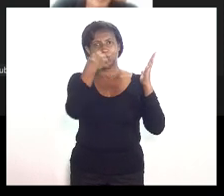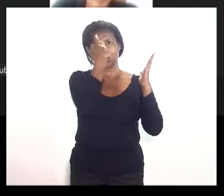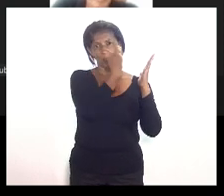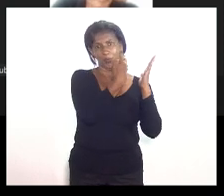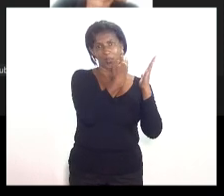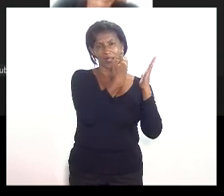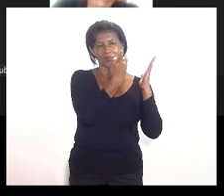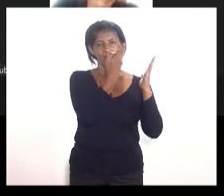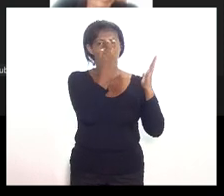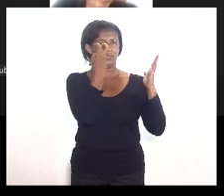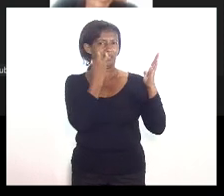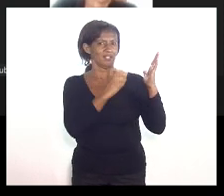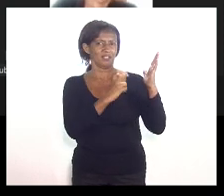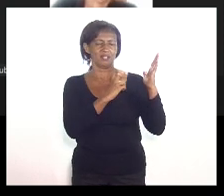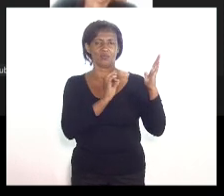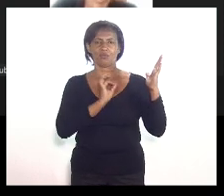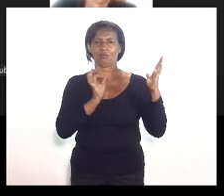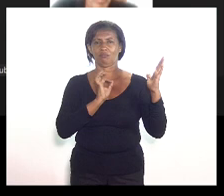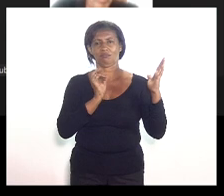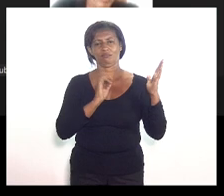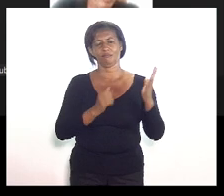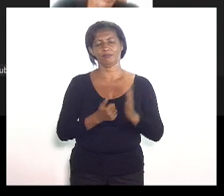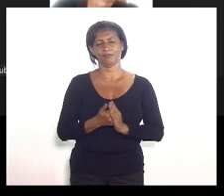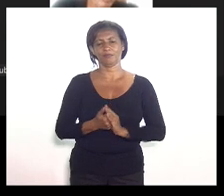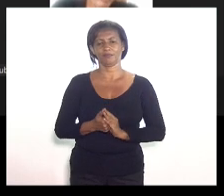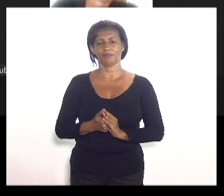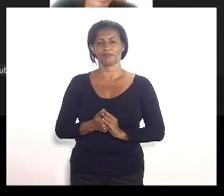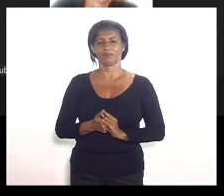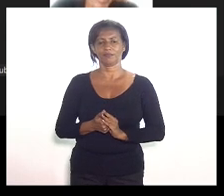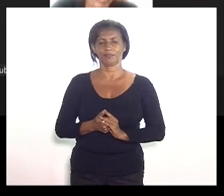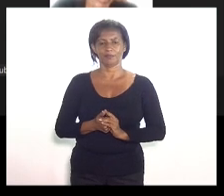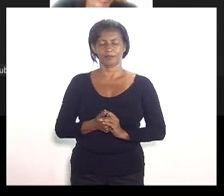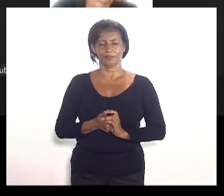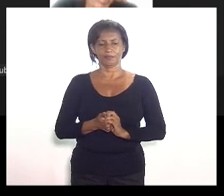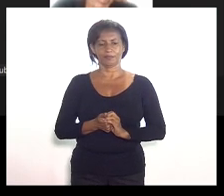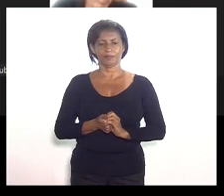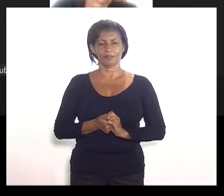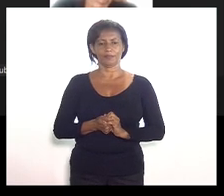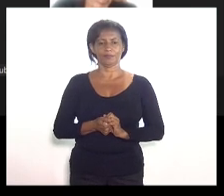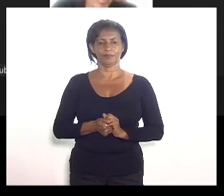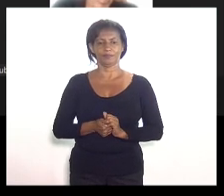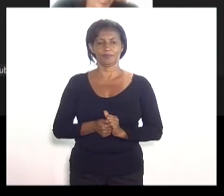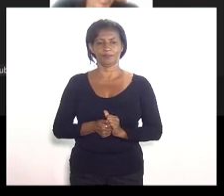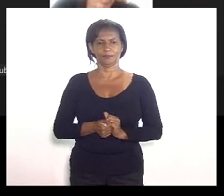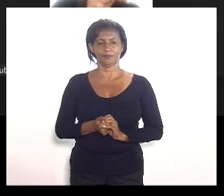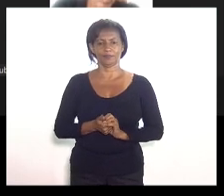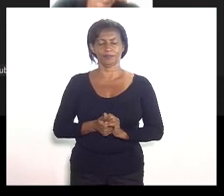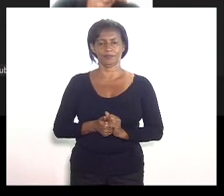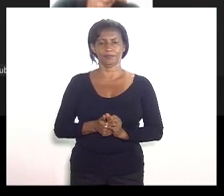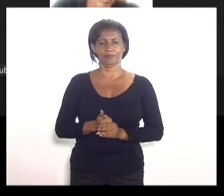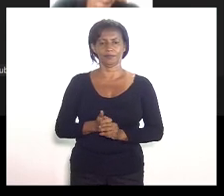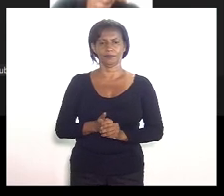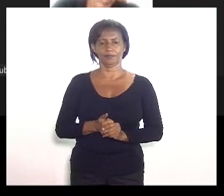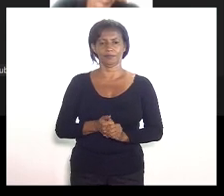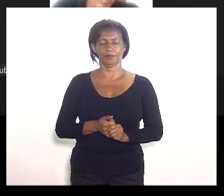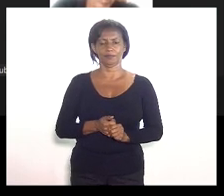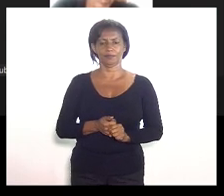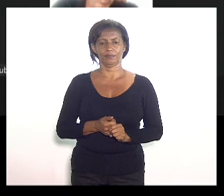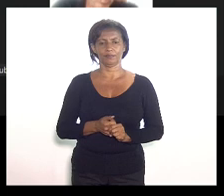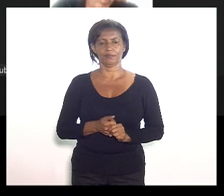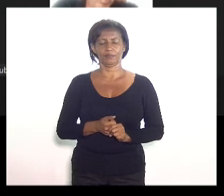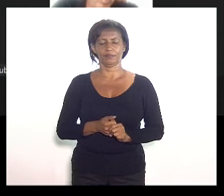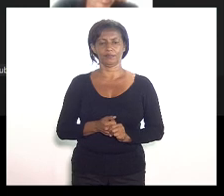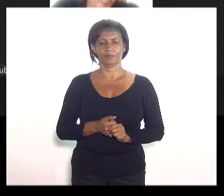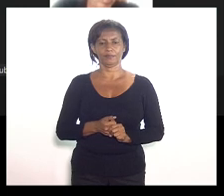prejudicada pelas emendas 1 e 2. A 4 está acolhida. A 4 está acolhida. Acompanhando a CCJ.